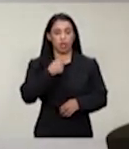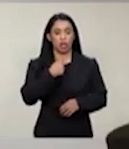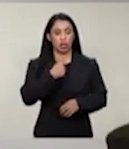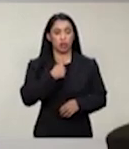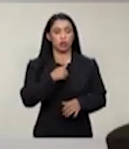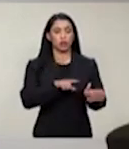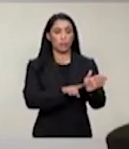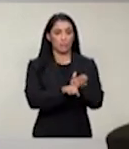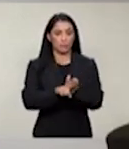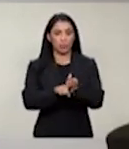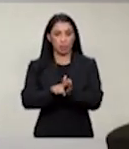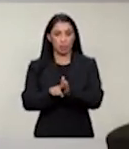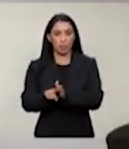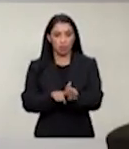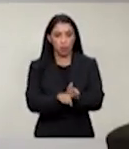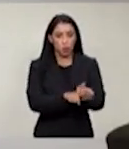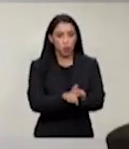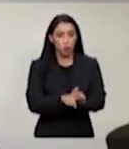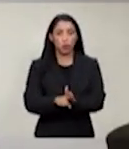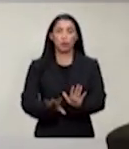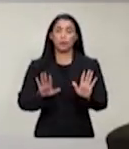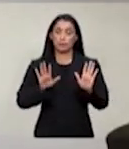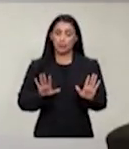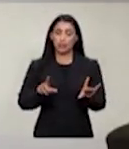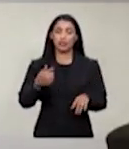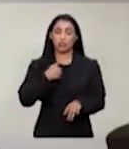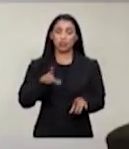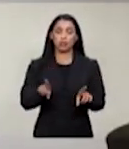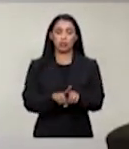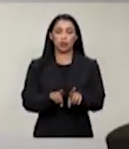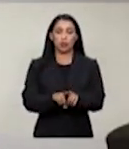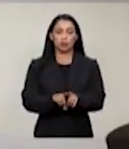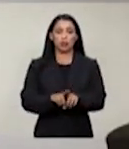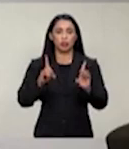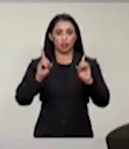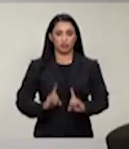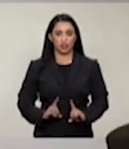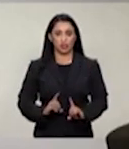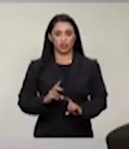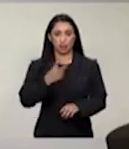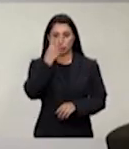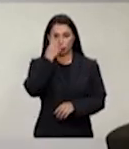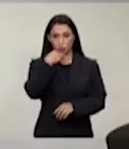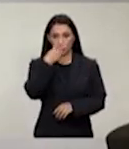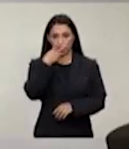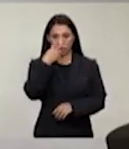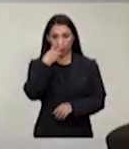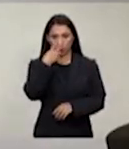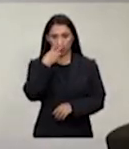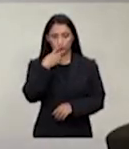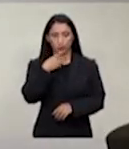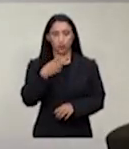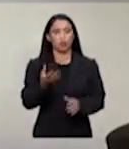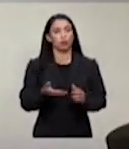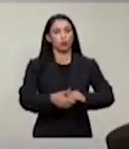Expositor fala por videoconferência, os óculos escuros e um fone de ouvido. Uma saudação especial a